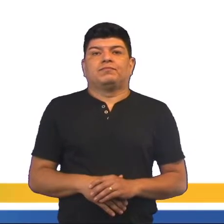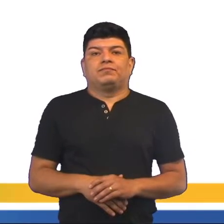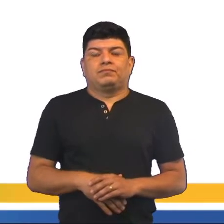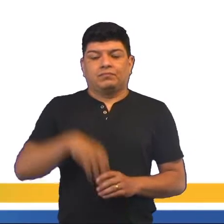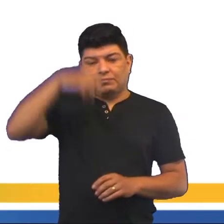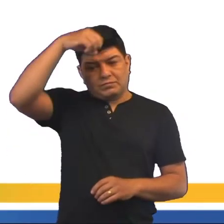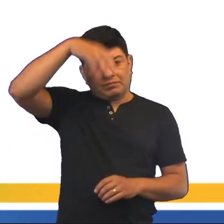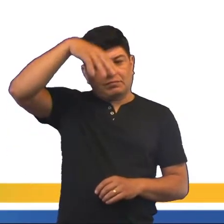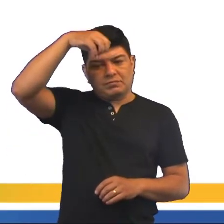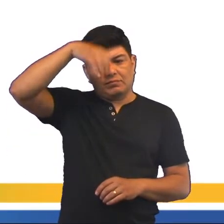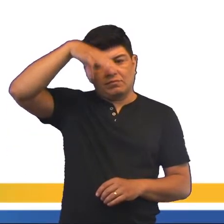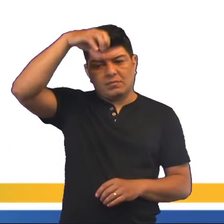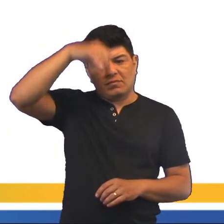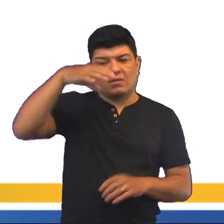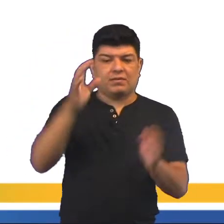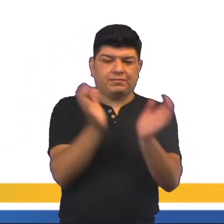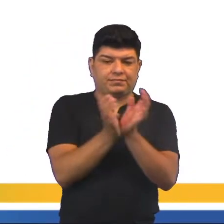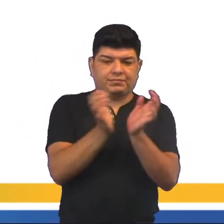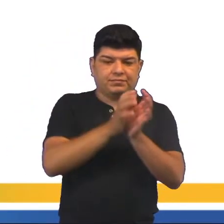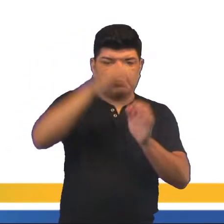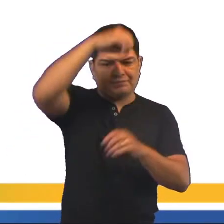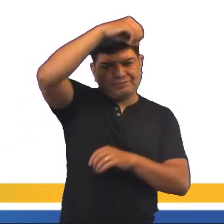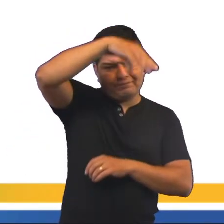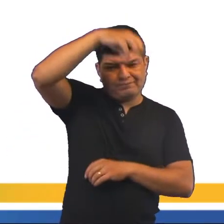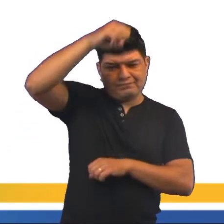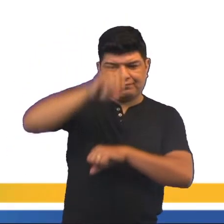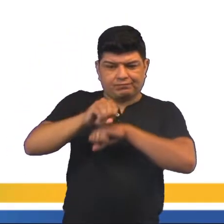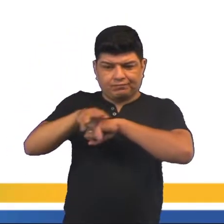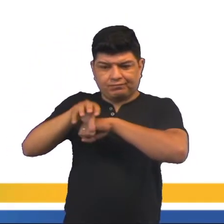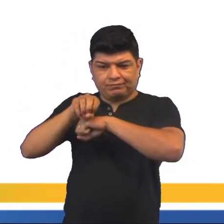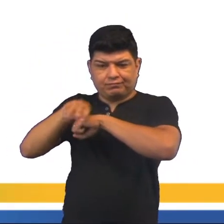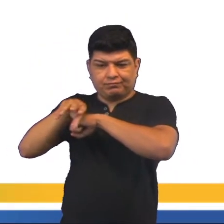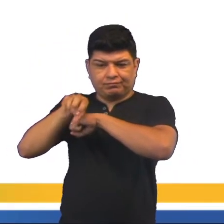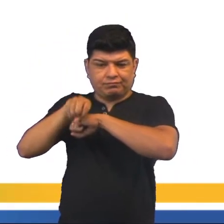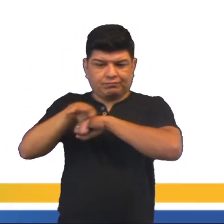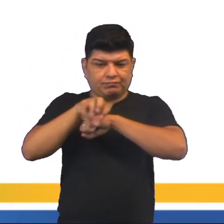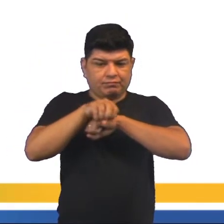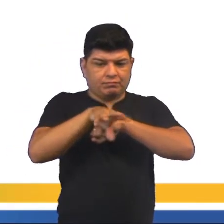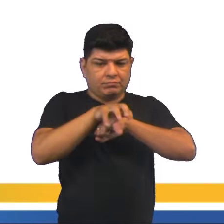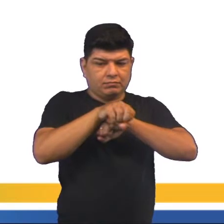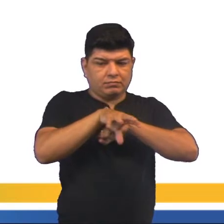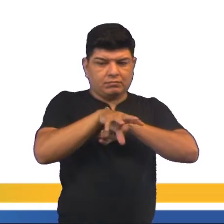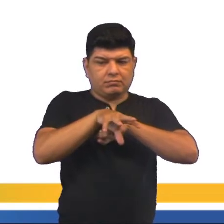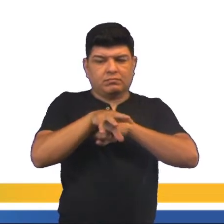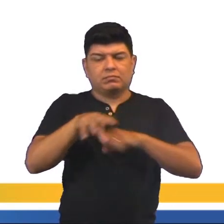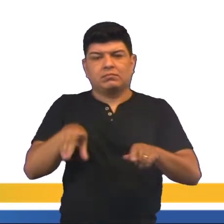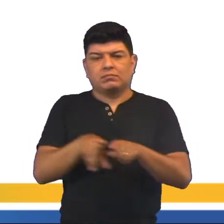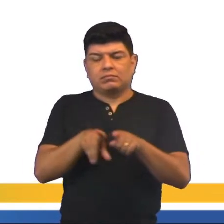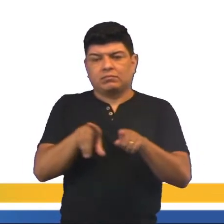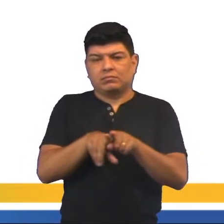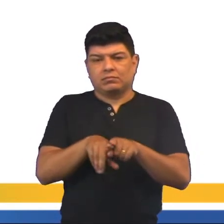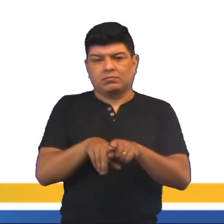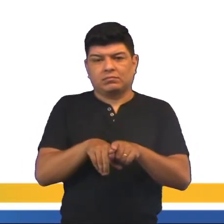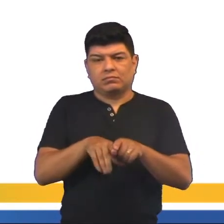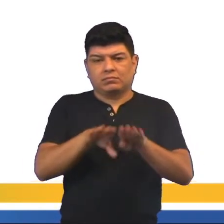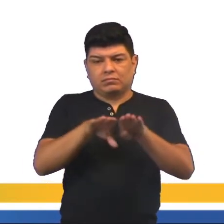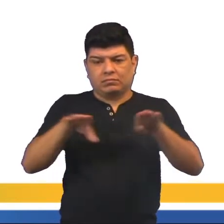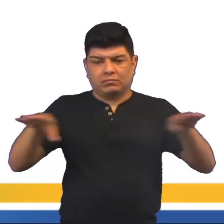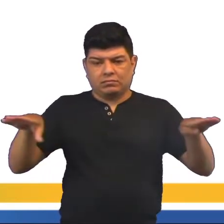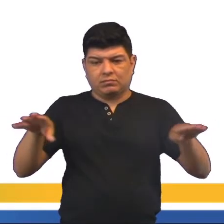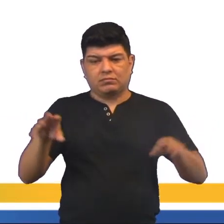Iluminação, né? O conjunto de lâmpadas e refletores que iluminam o palco ou auditório, né?